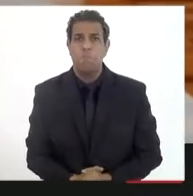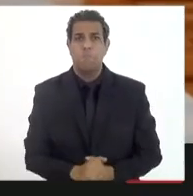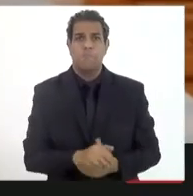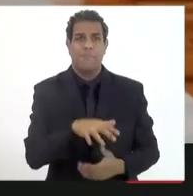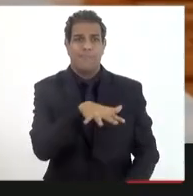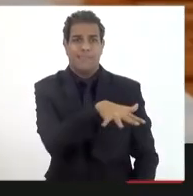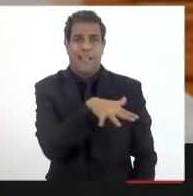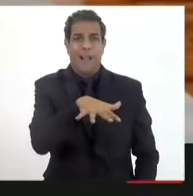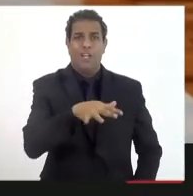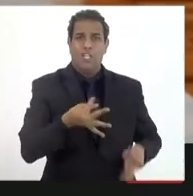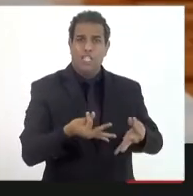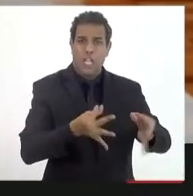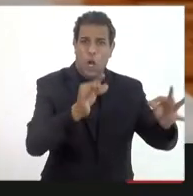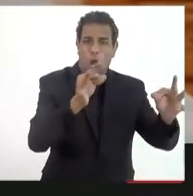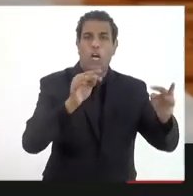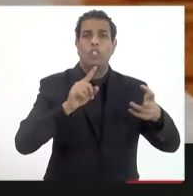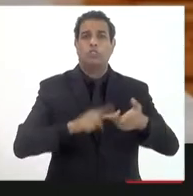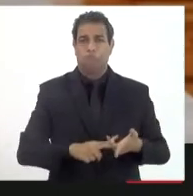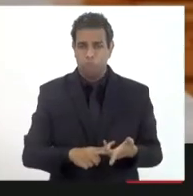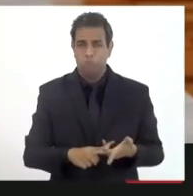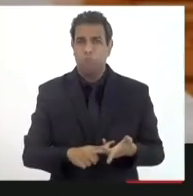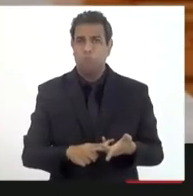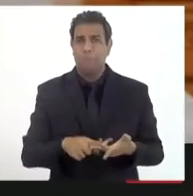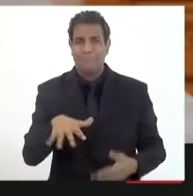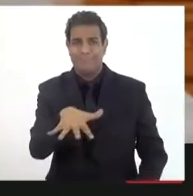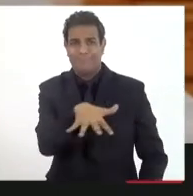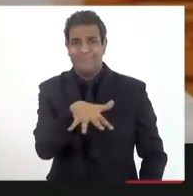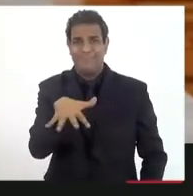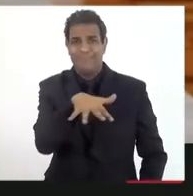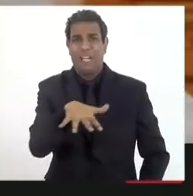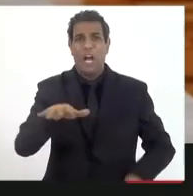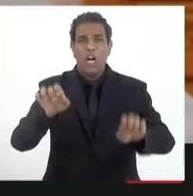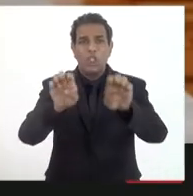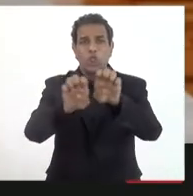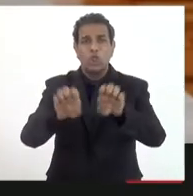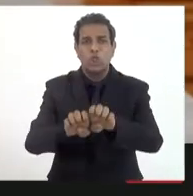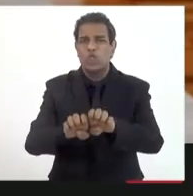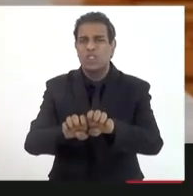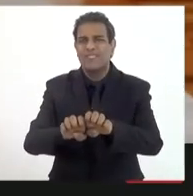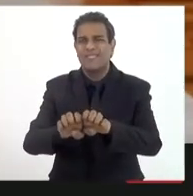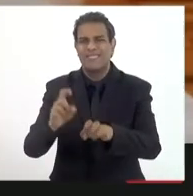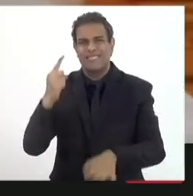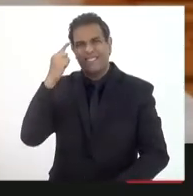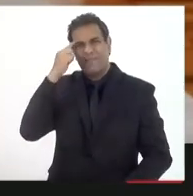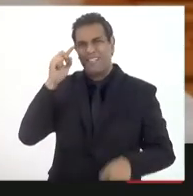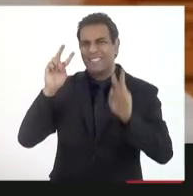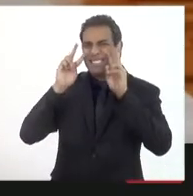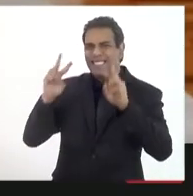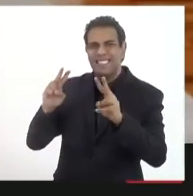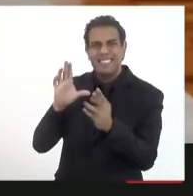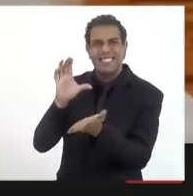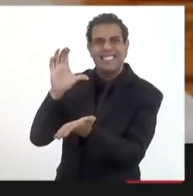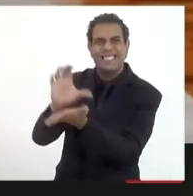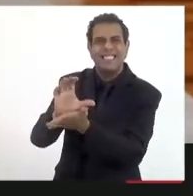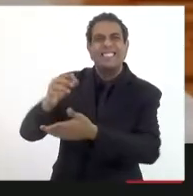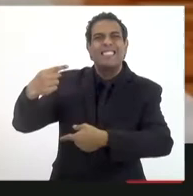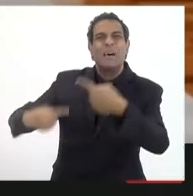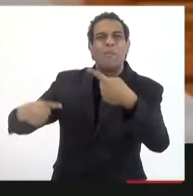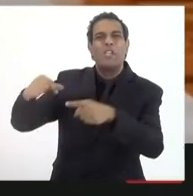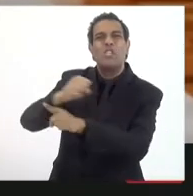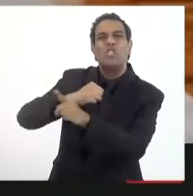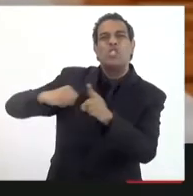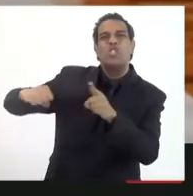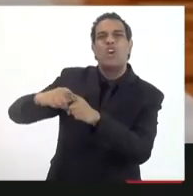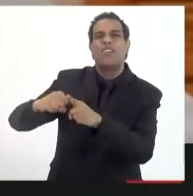produtivo na área tecnológica e infraestrutura. A gente não está pensando um fundo para fazer política social na